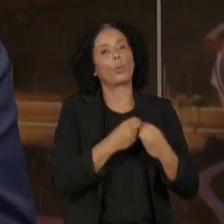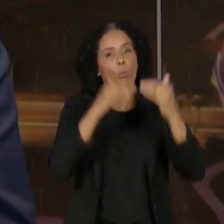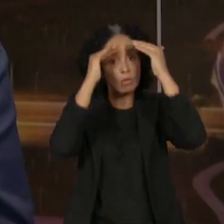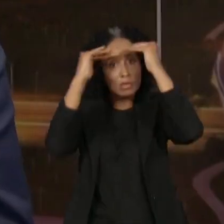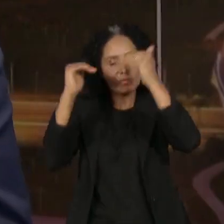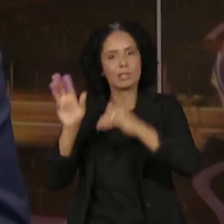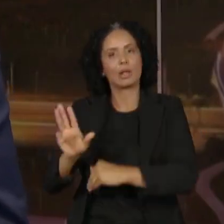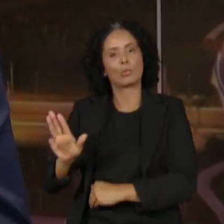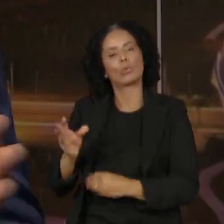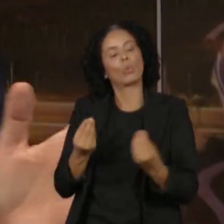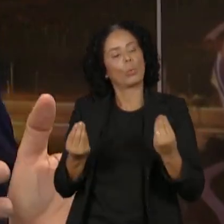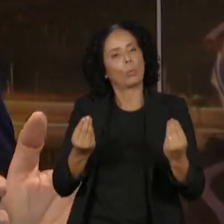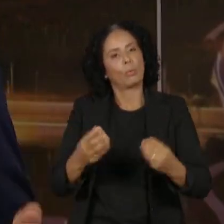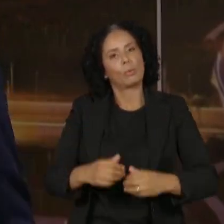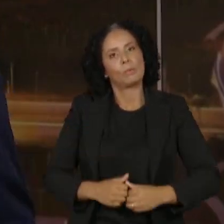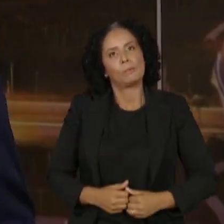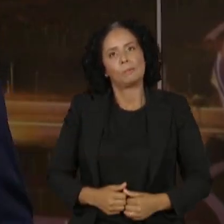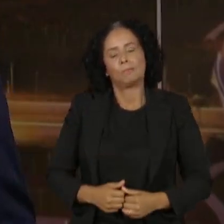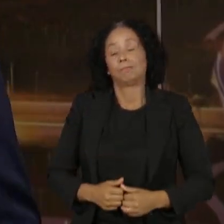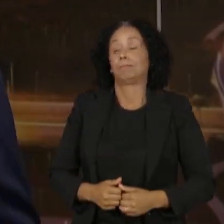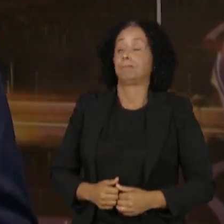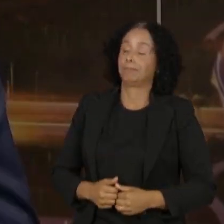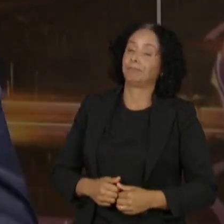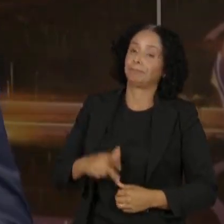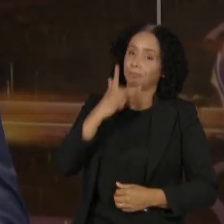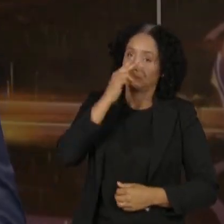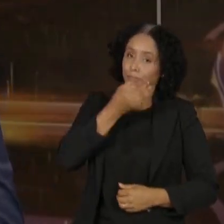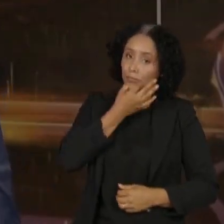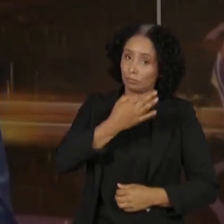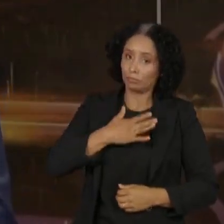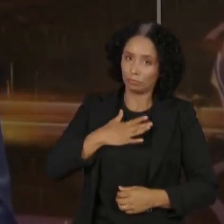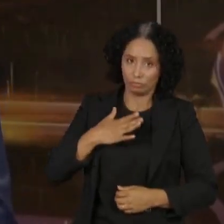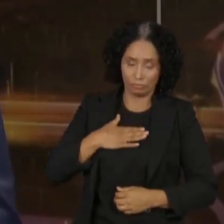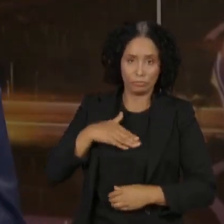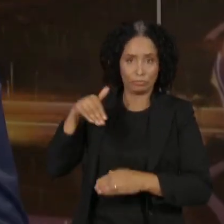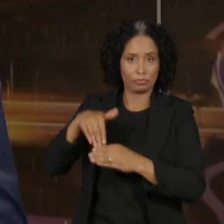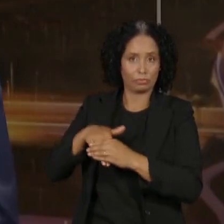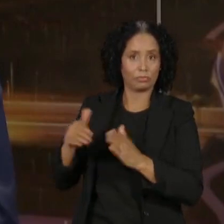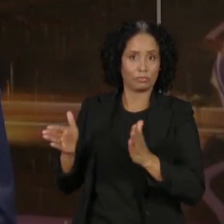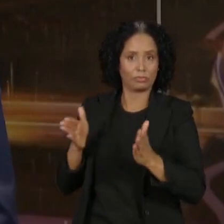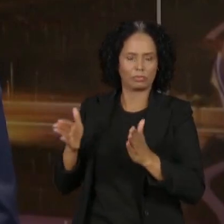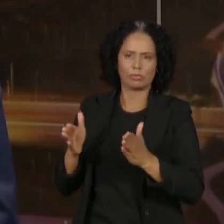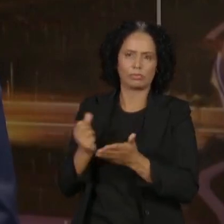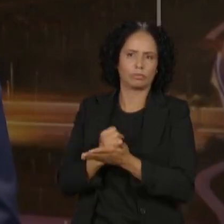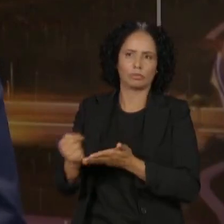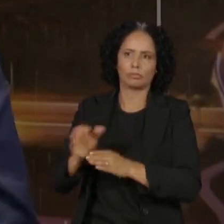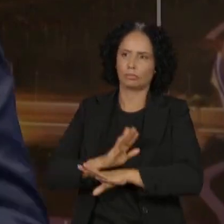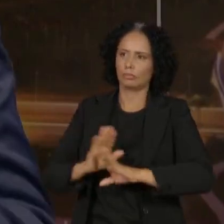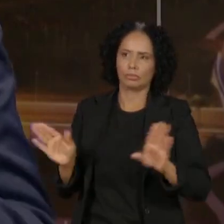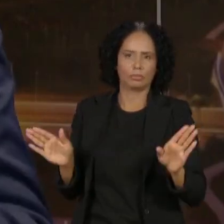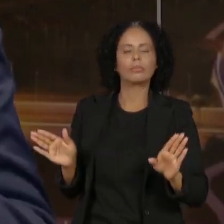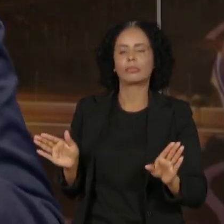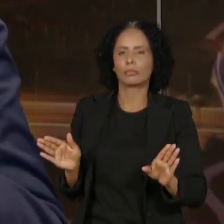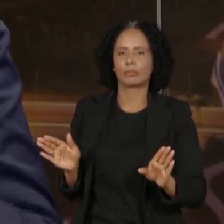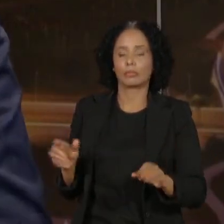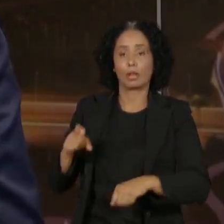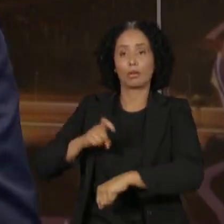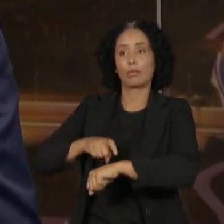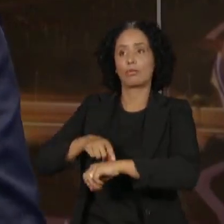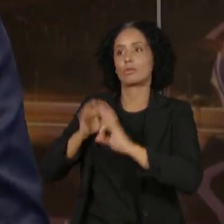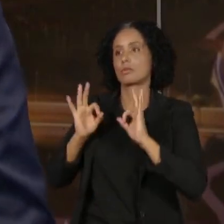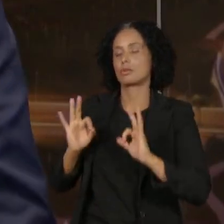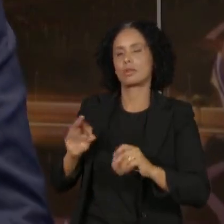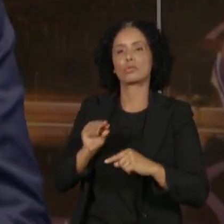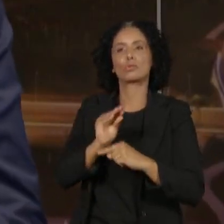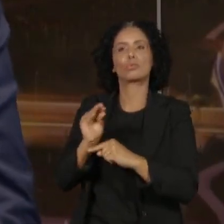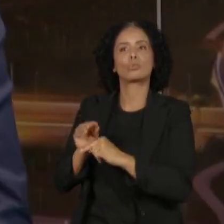Olha, eu diria que a eleição passou. O presidente ontem, no discurso, inclusive, reafirmou. Agora é hora de cuidar